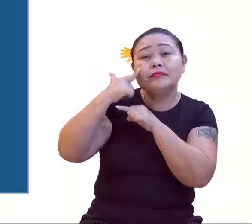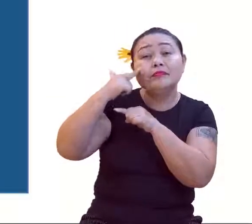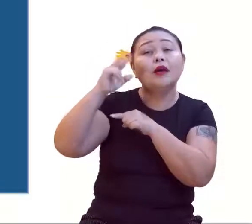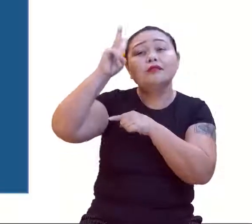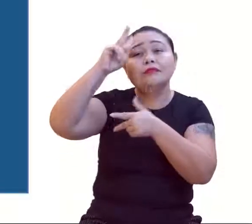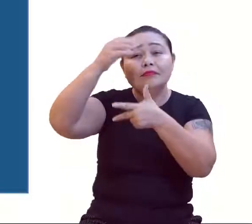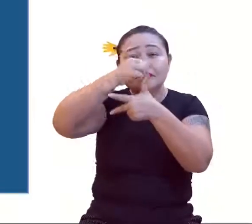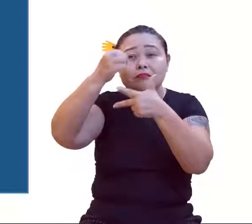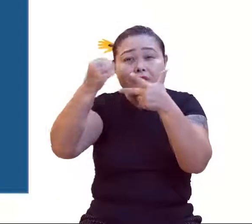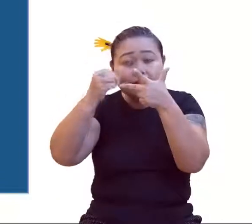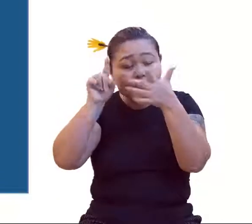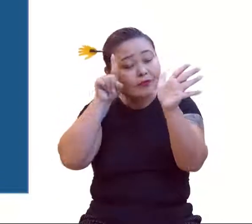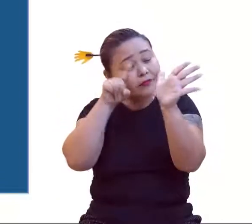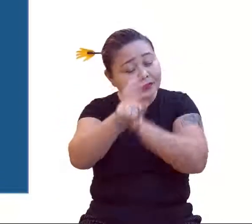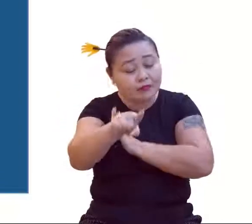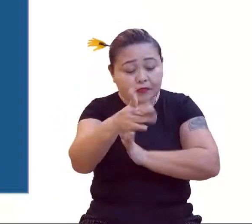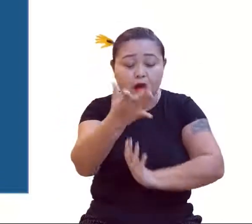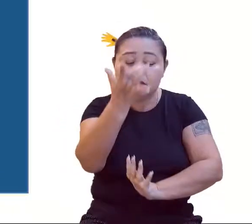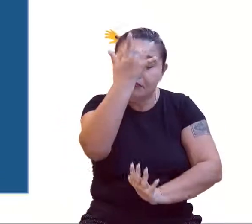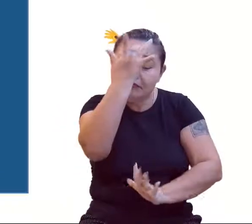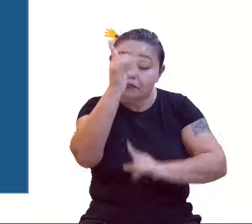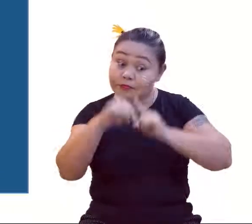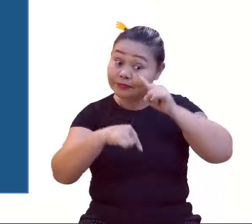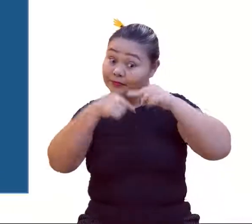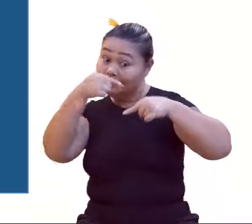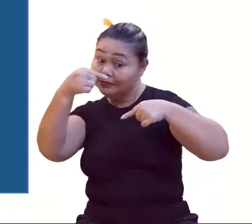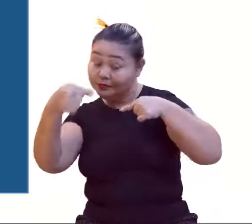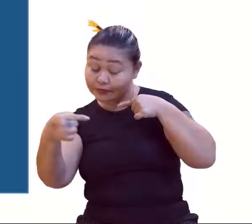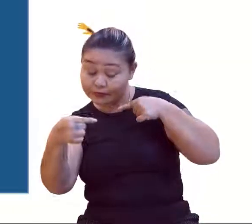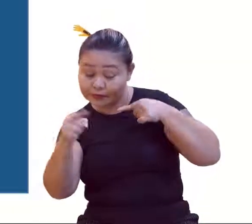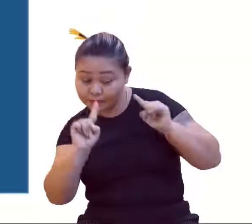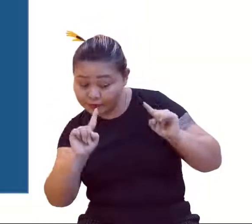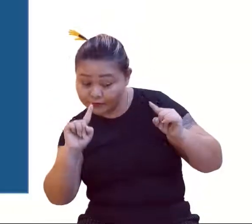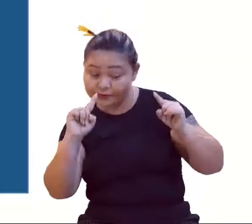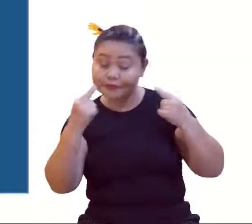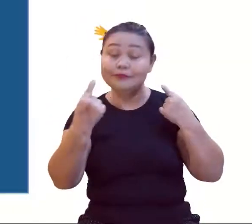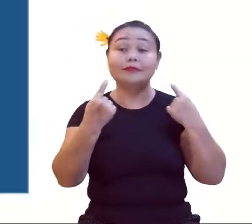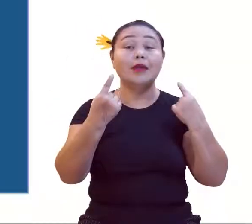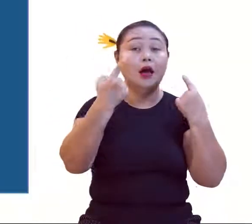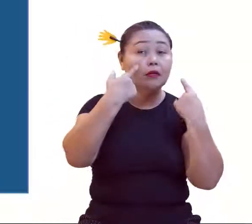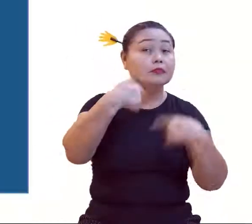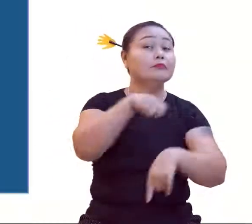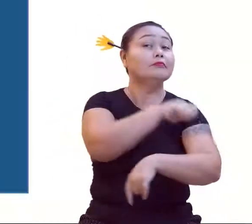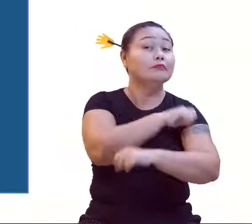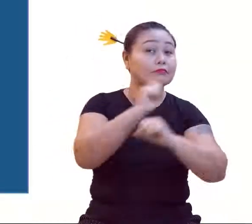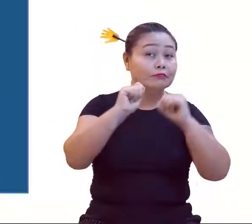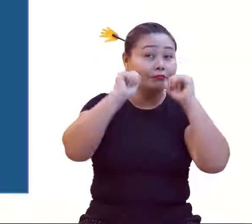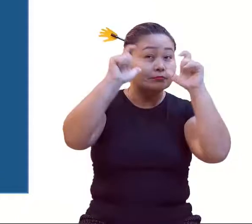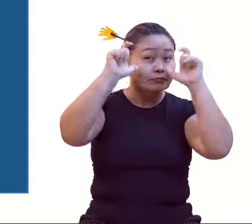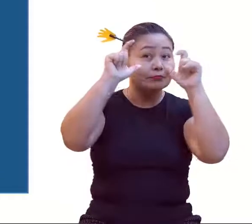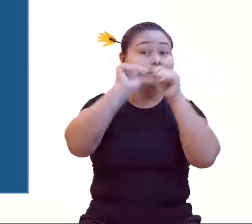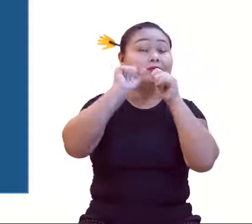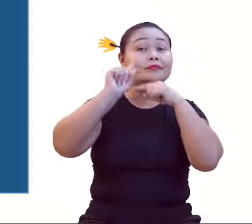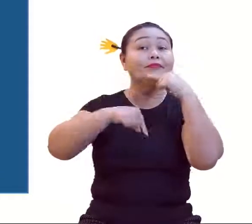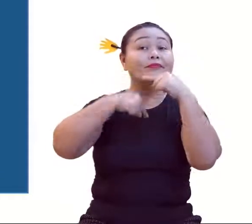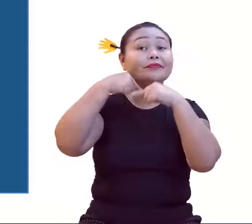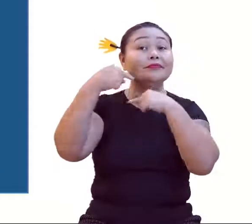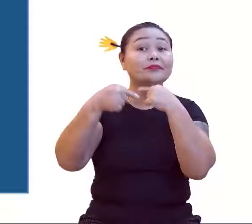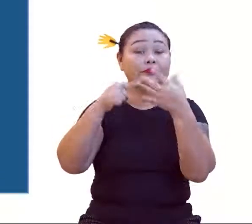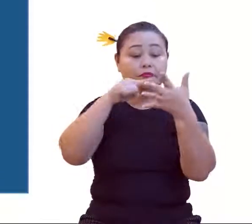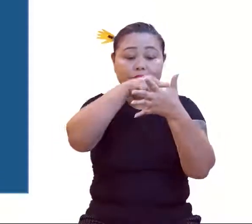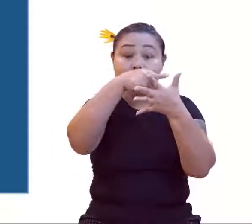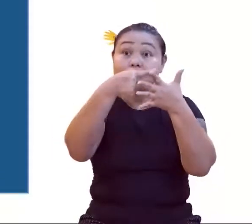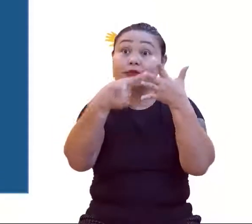joga uma questão mais fácil e na outra já faz uma jogada, exemplo, não fica ligado. Observe que na sequência nós temos cinco